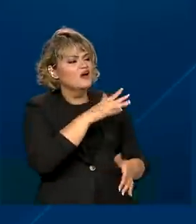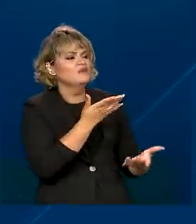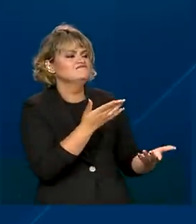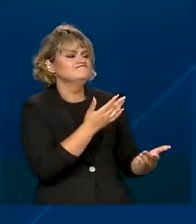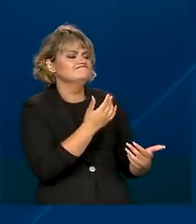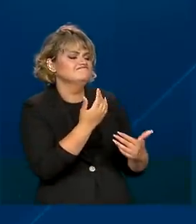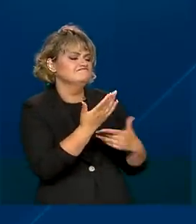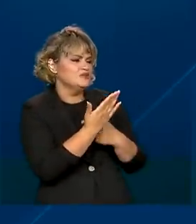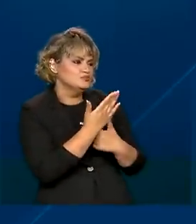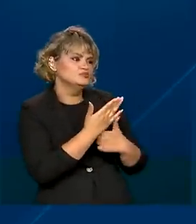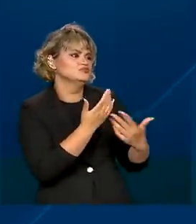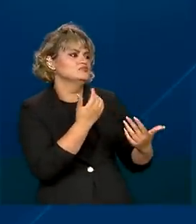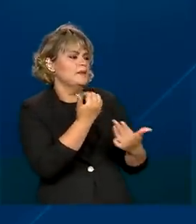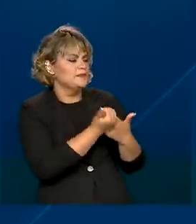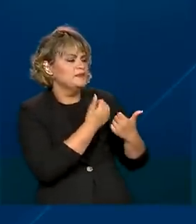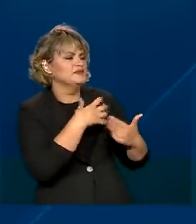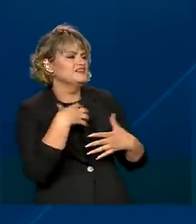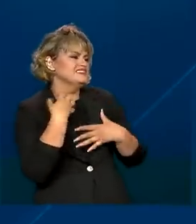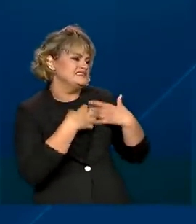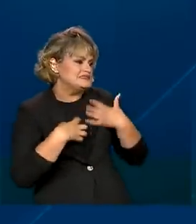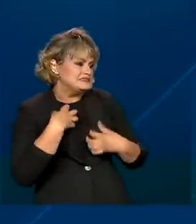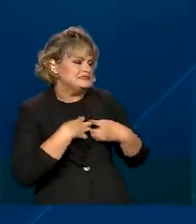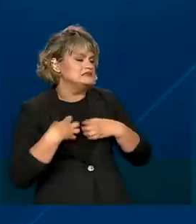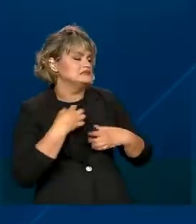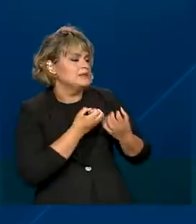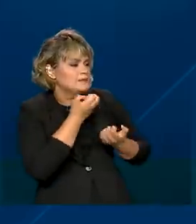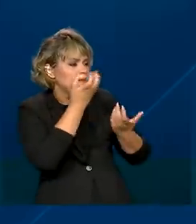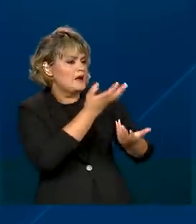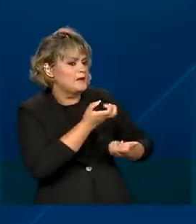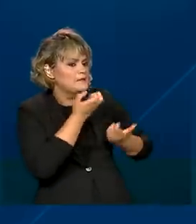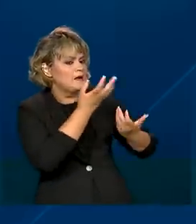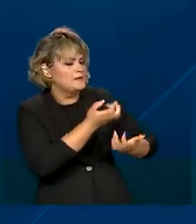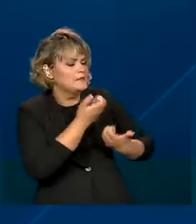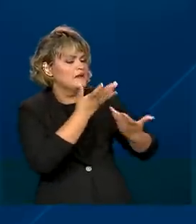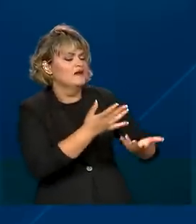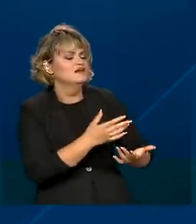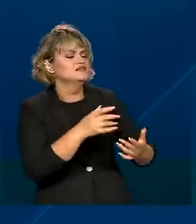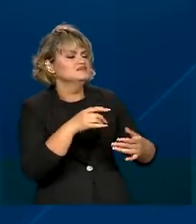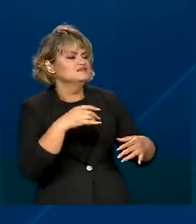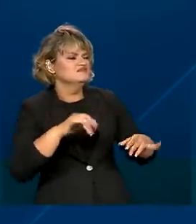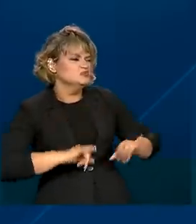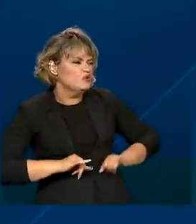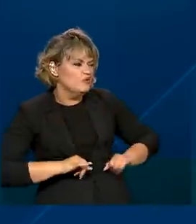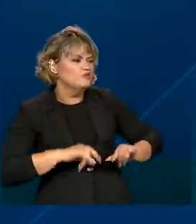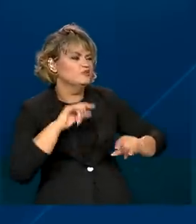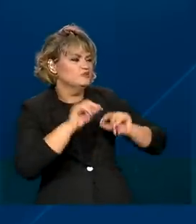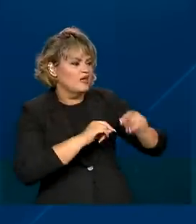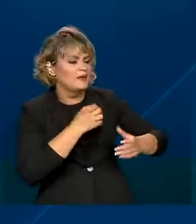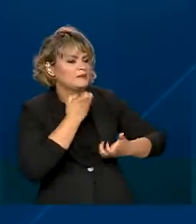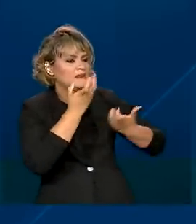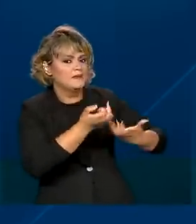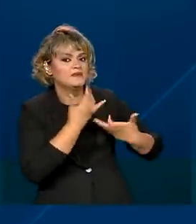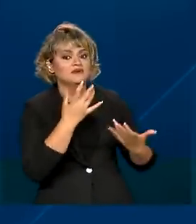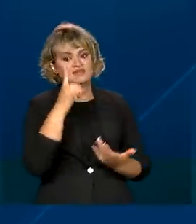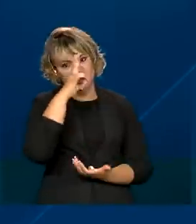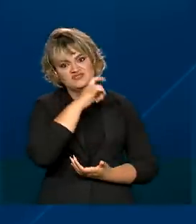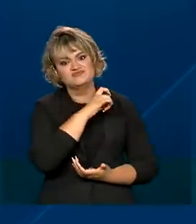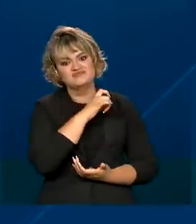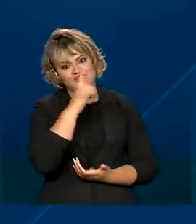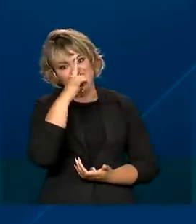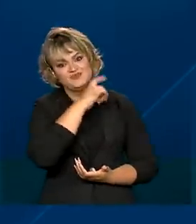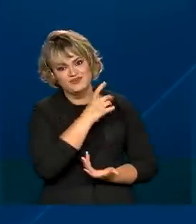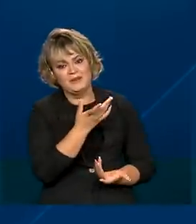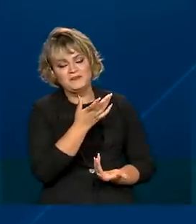apoio, querendo compartilhar experiências, falar sobre a dor. Porque é um processo muito doloroso.